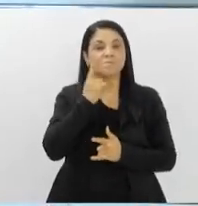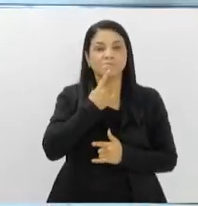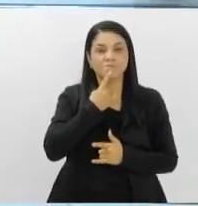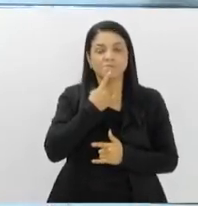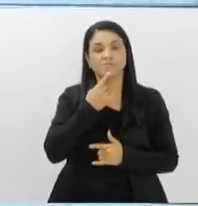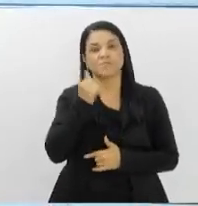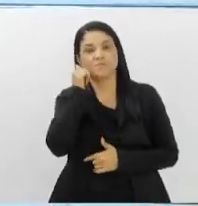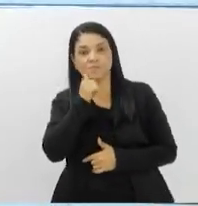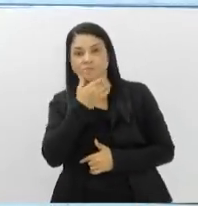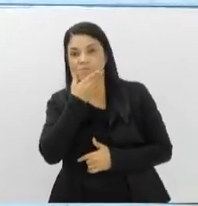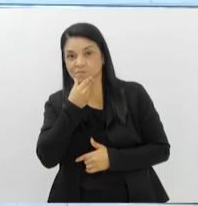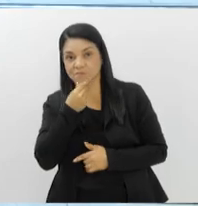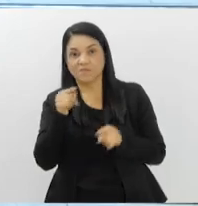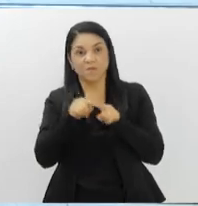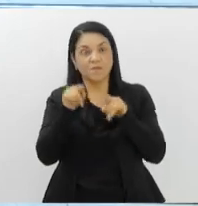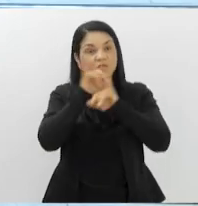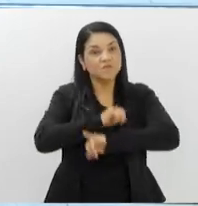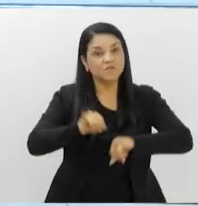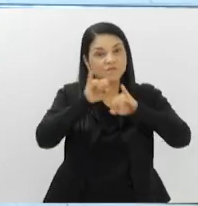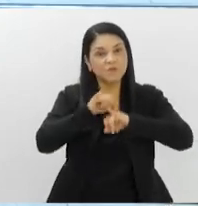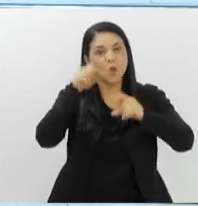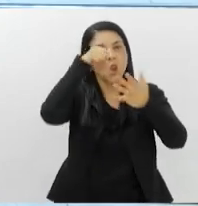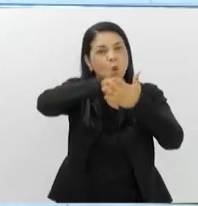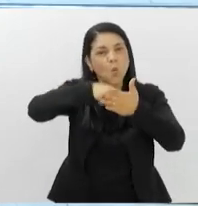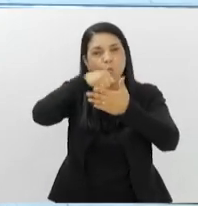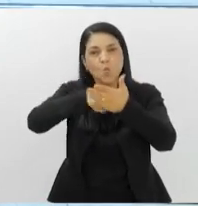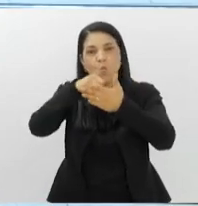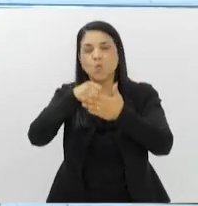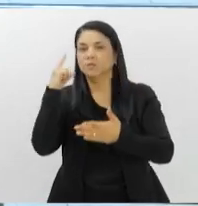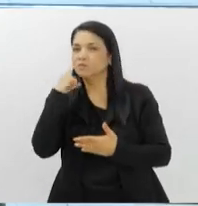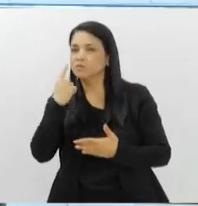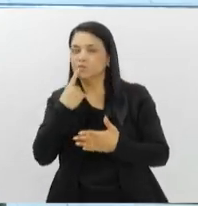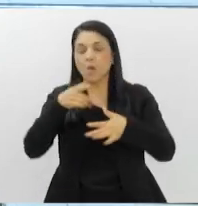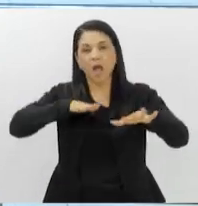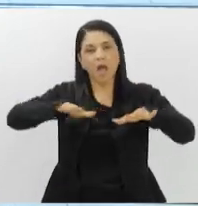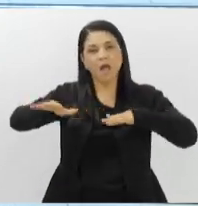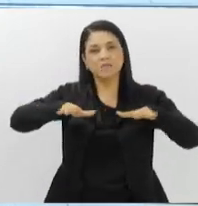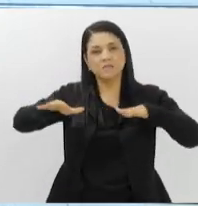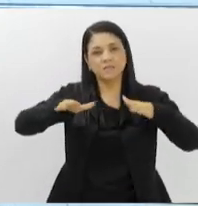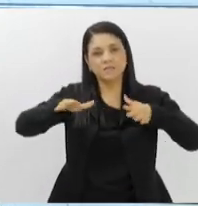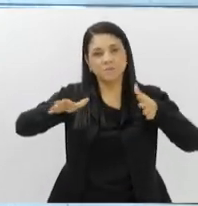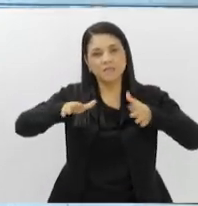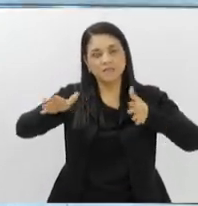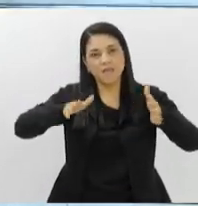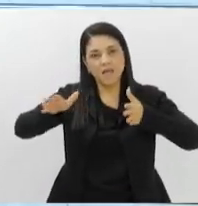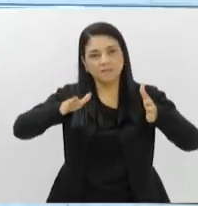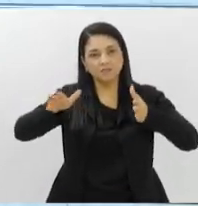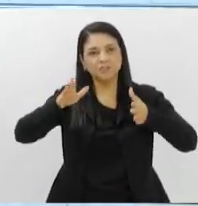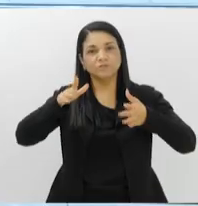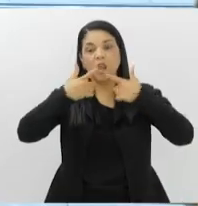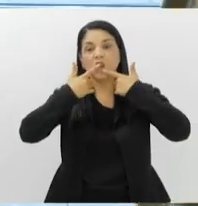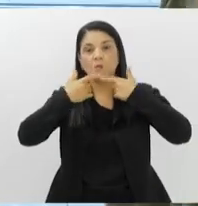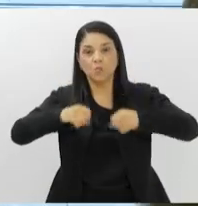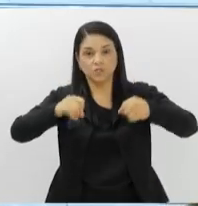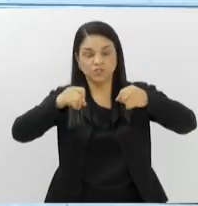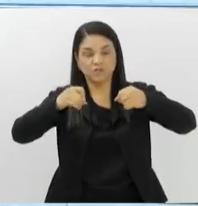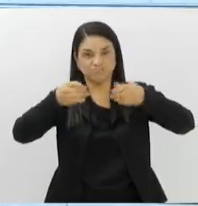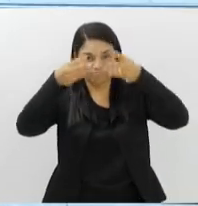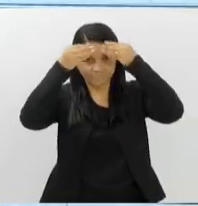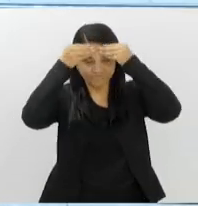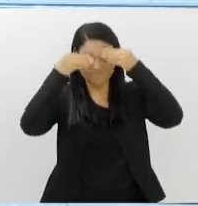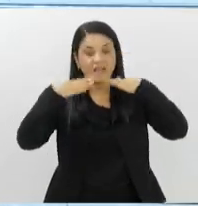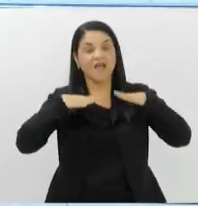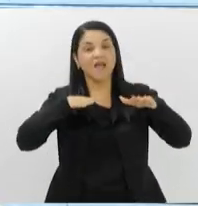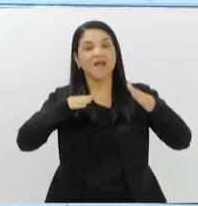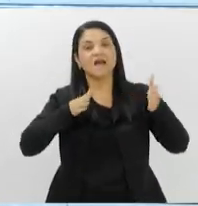forma também de divulgação da luta dos surdos por acessibilidade linguística, né? Acessibilidade nas escolas. Não adianta